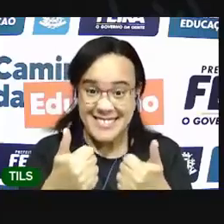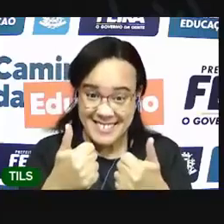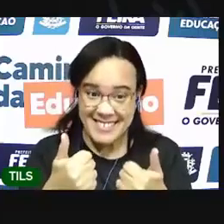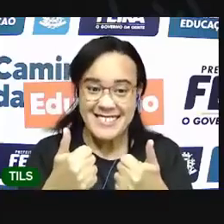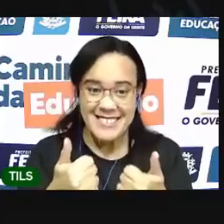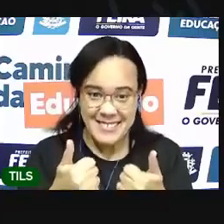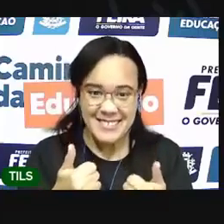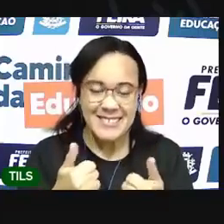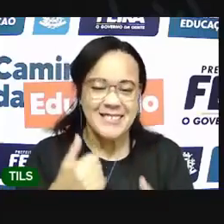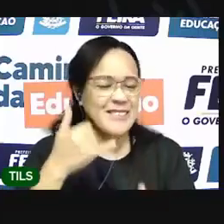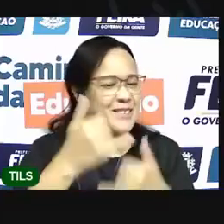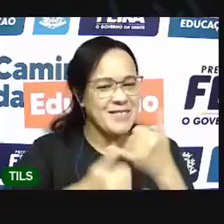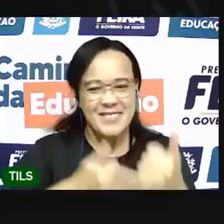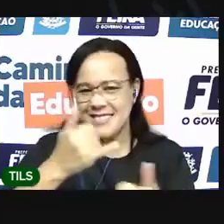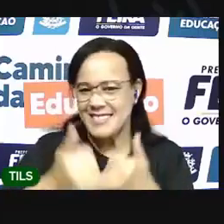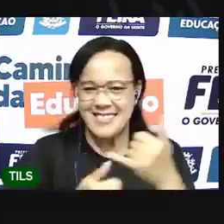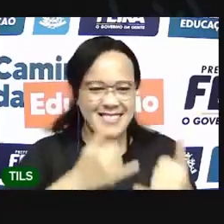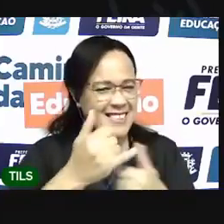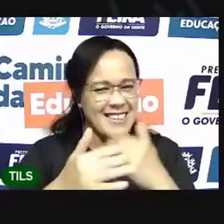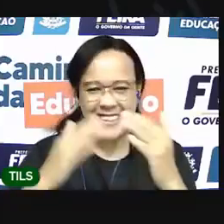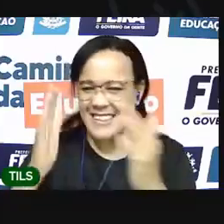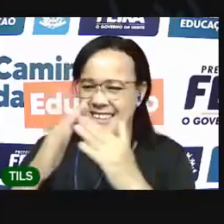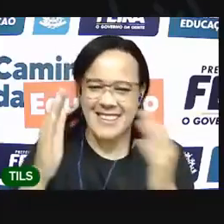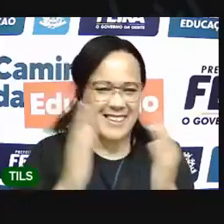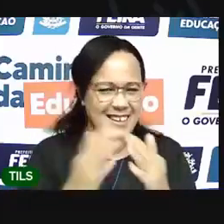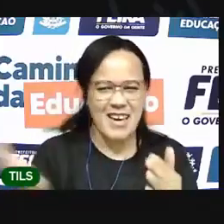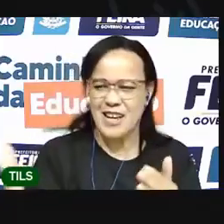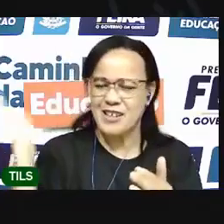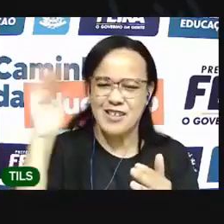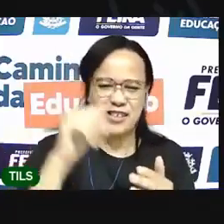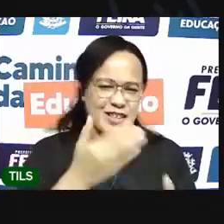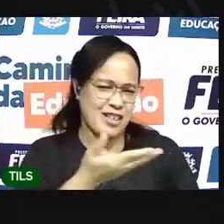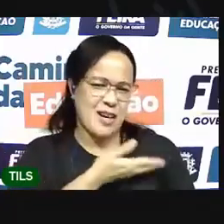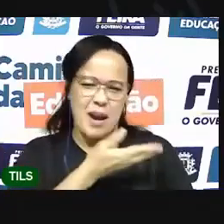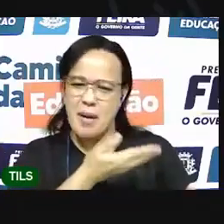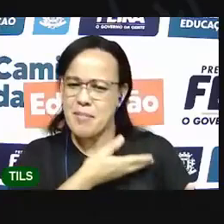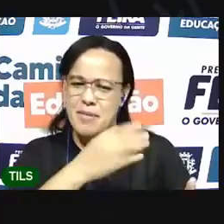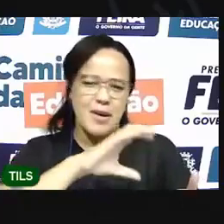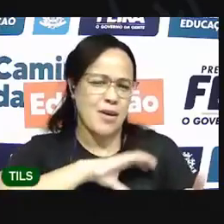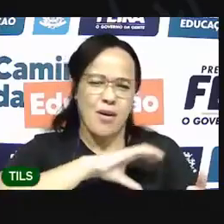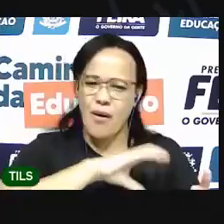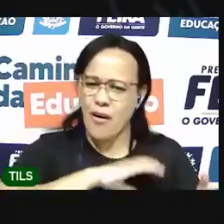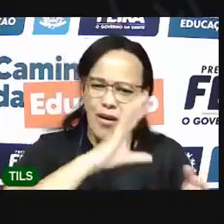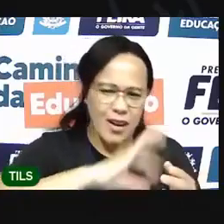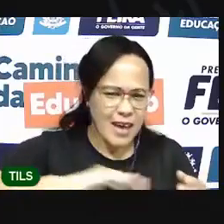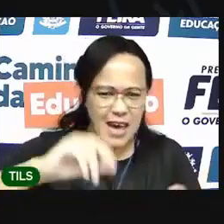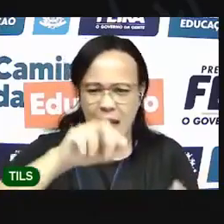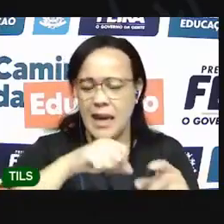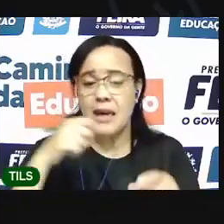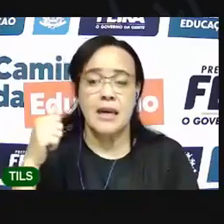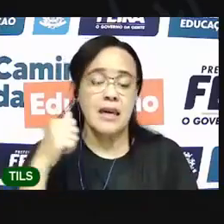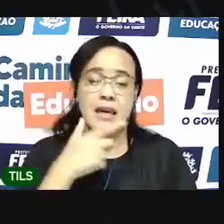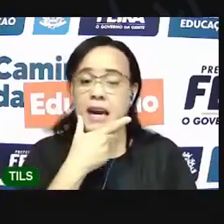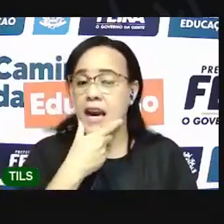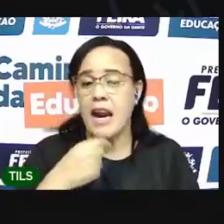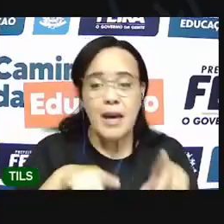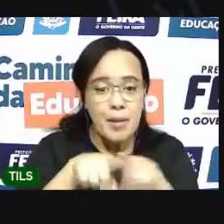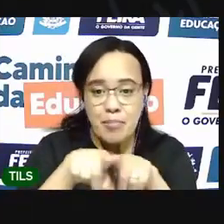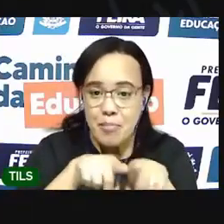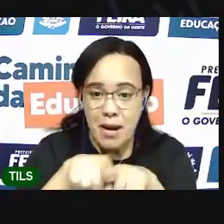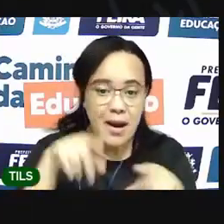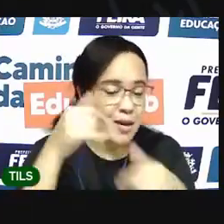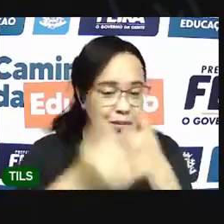Se divirta aí na sua casa, chama os seus coleguinhas, seus irmãos, se você tiver, não tiver, chama seu responsável para